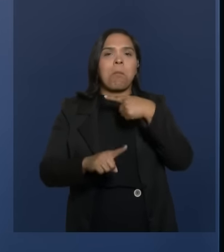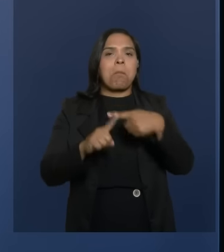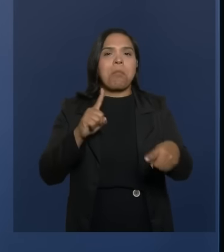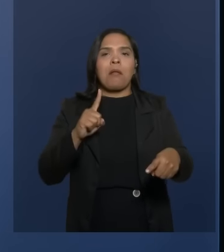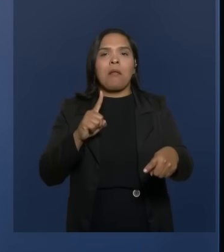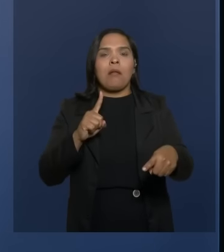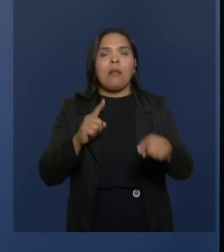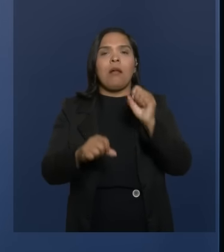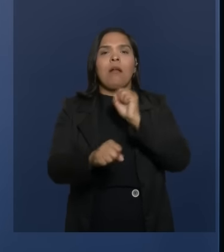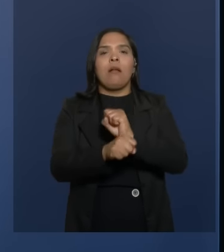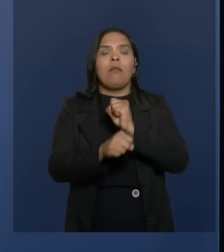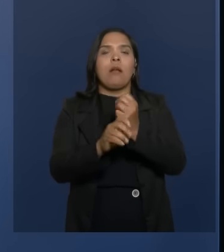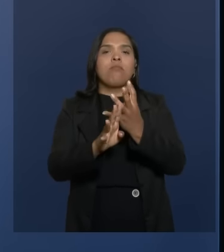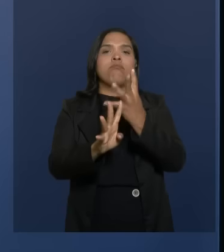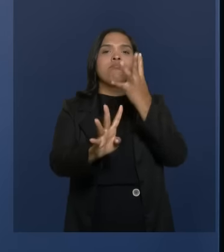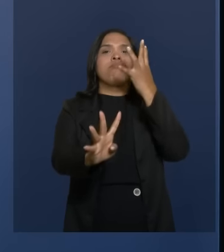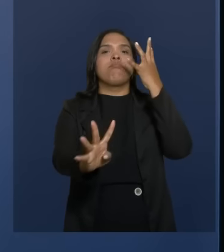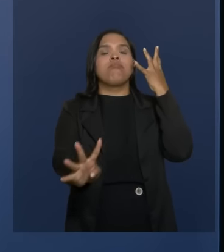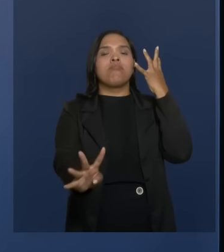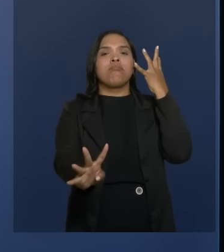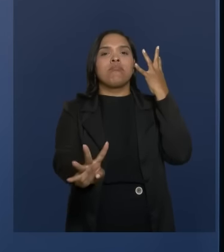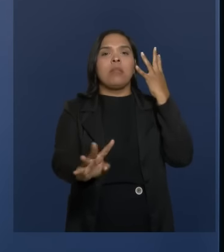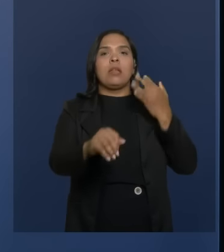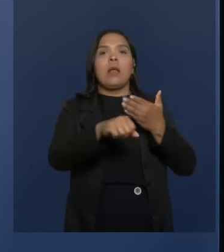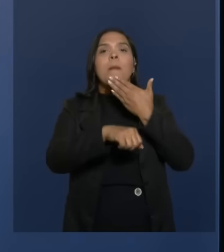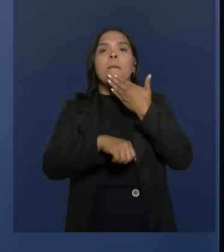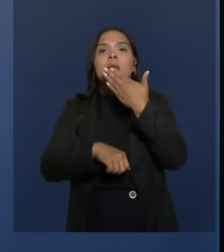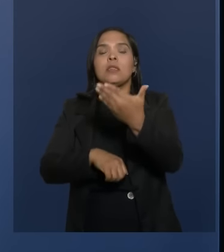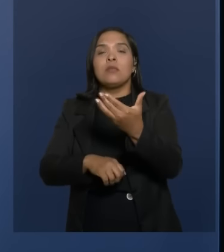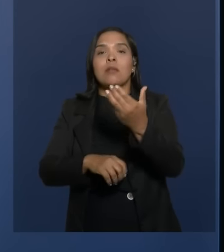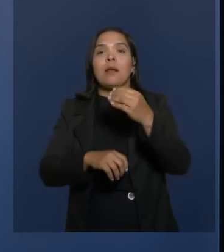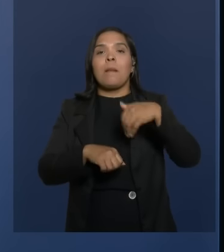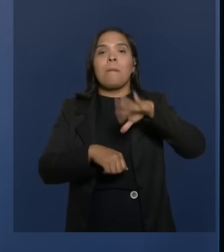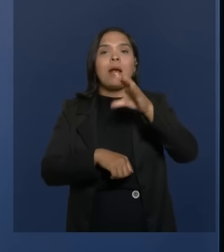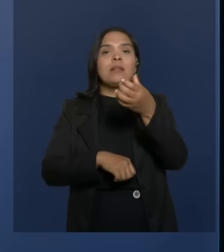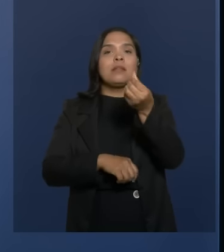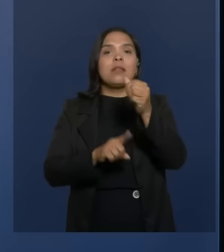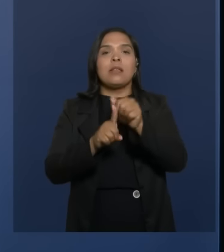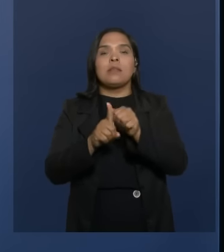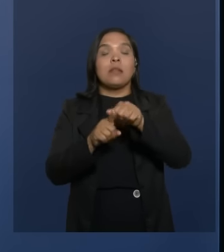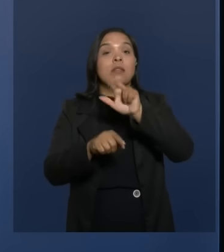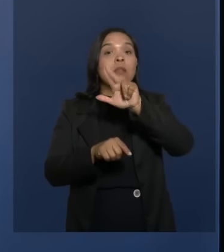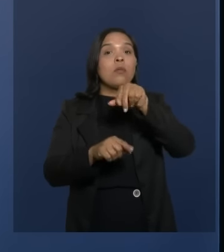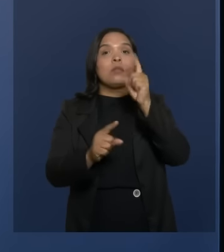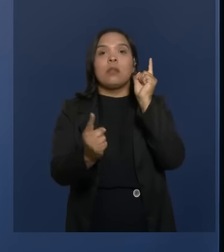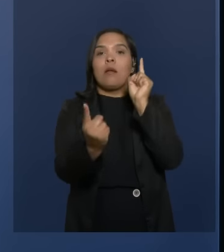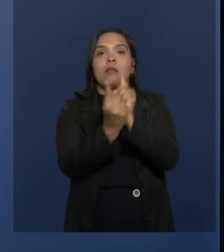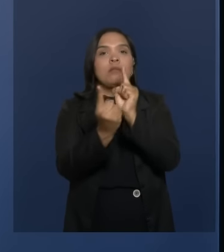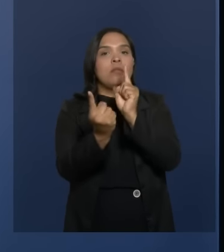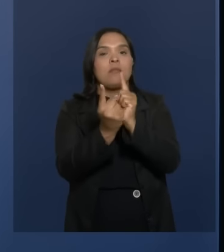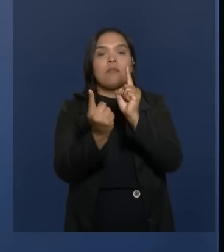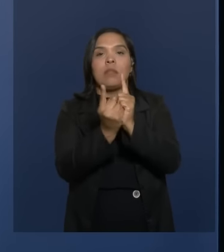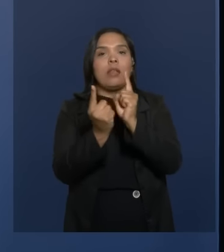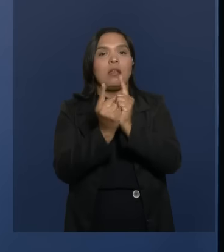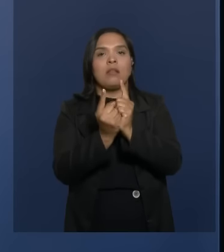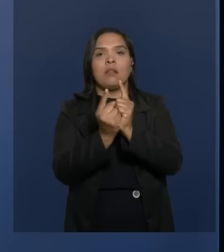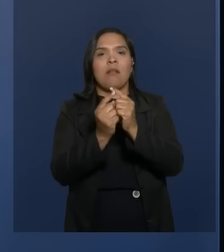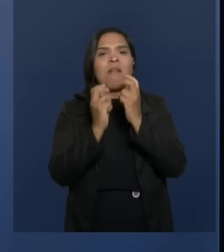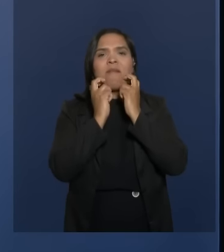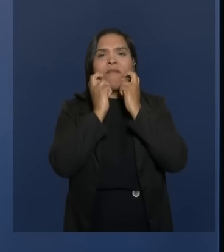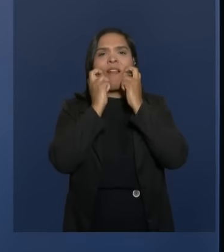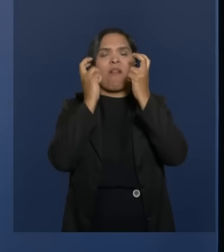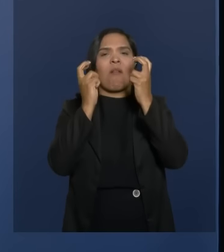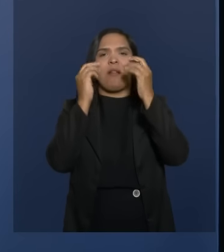espera. Ele deu entrada há mais de seis meses e não foi atendido. Isso é uma vergonha. É um desrespeito total